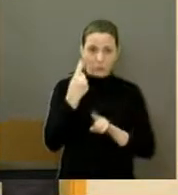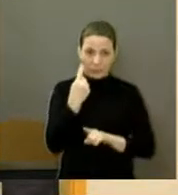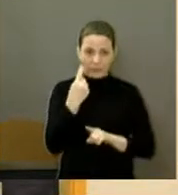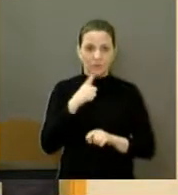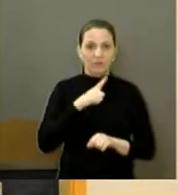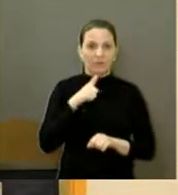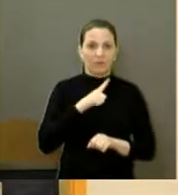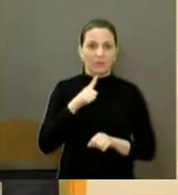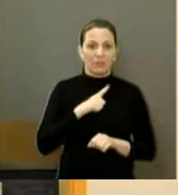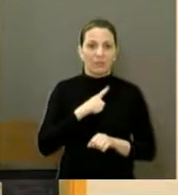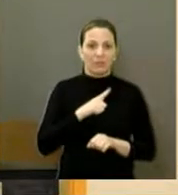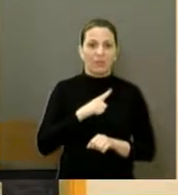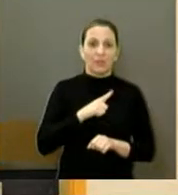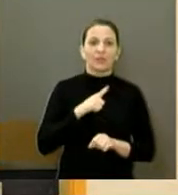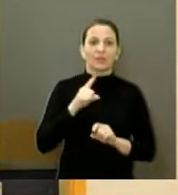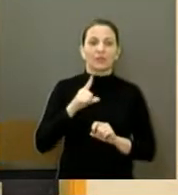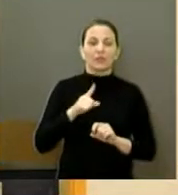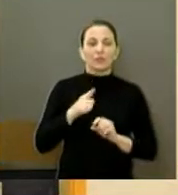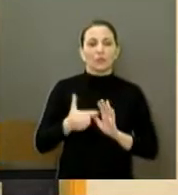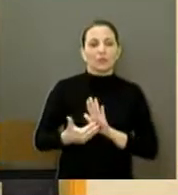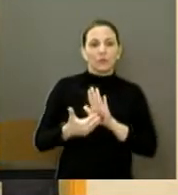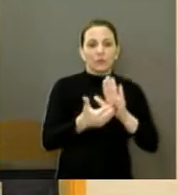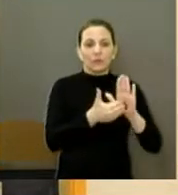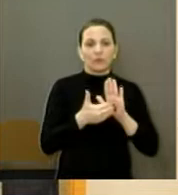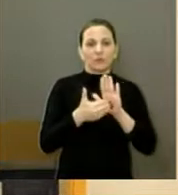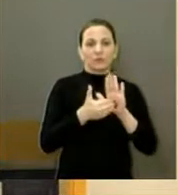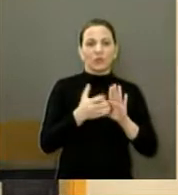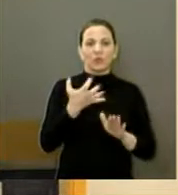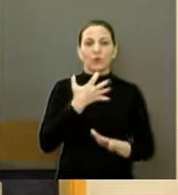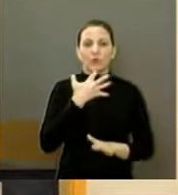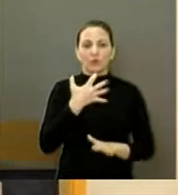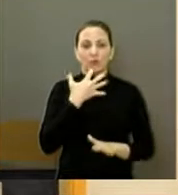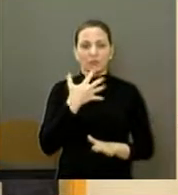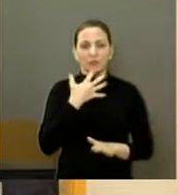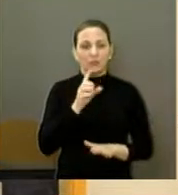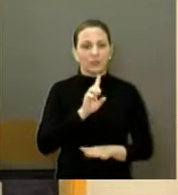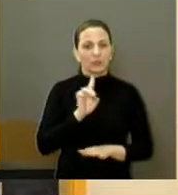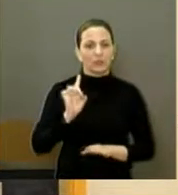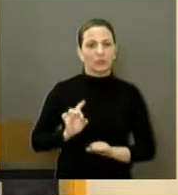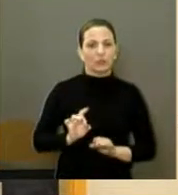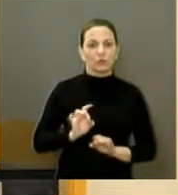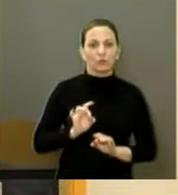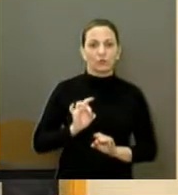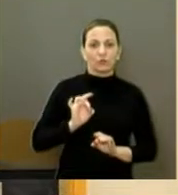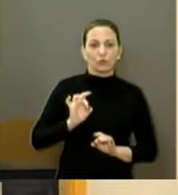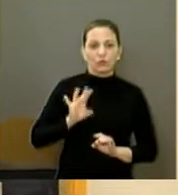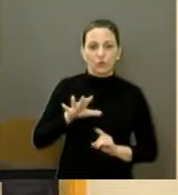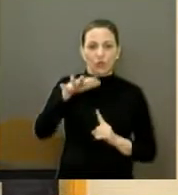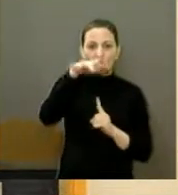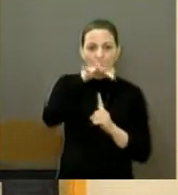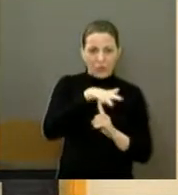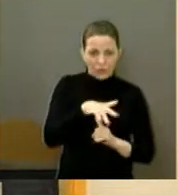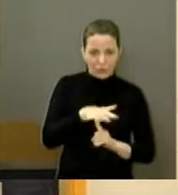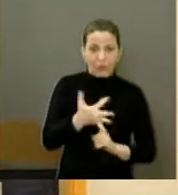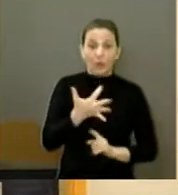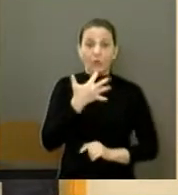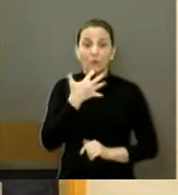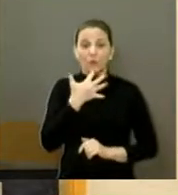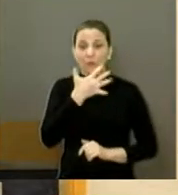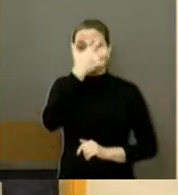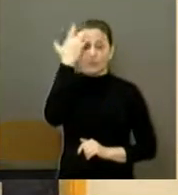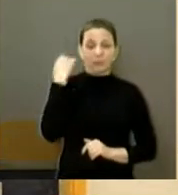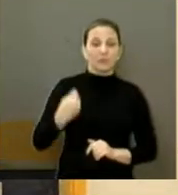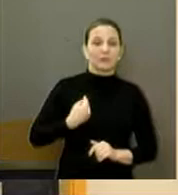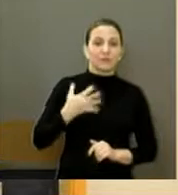21 horas, onde a gente leva conhecimento, onde a leva não só uma feira, mas conhecimento para as pessoas que moram naquela